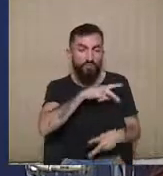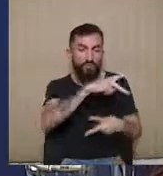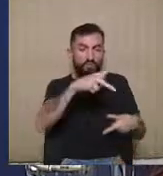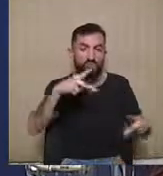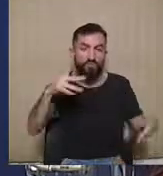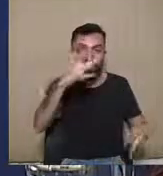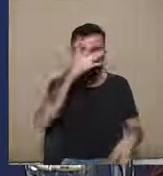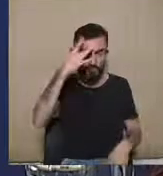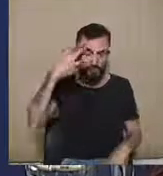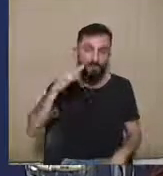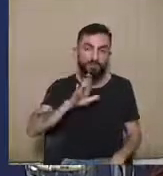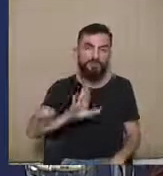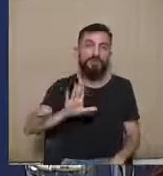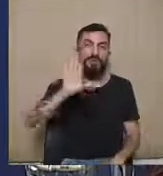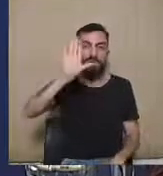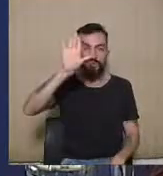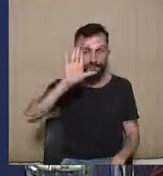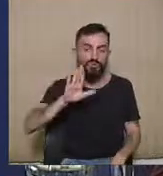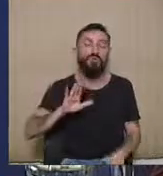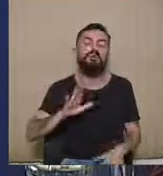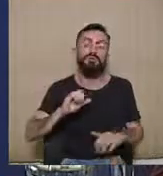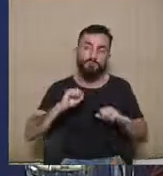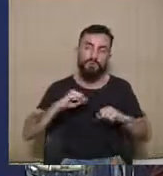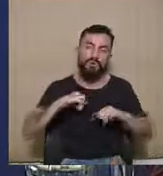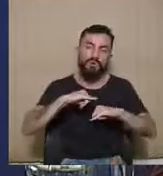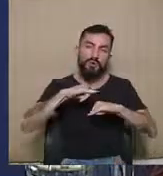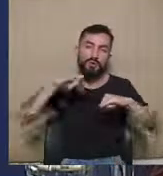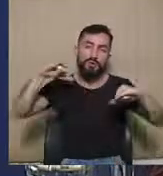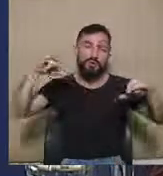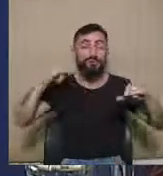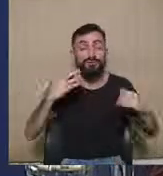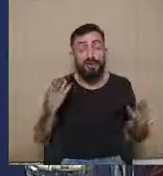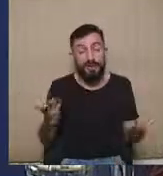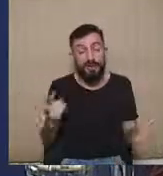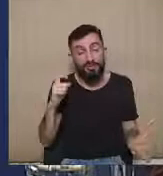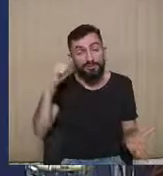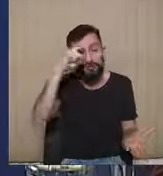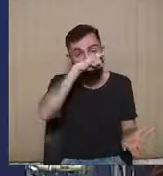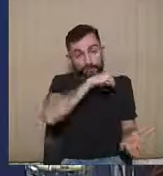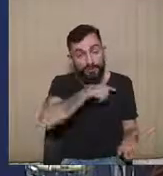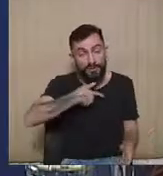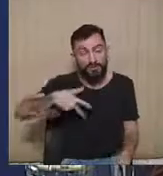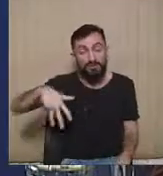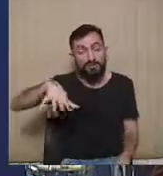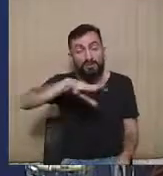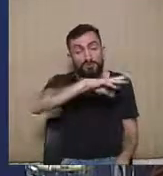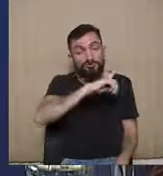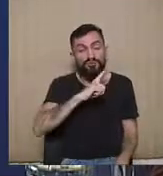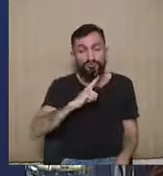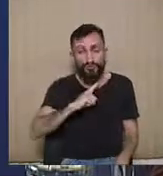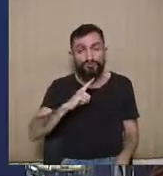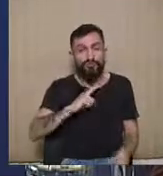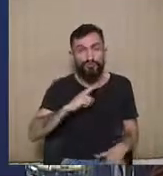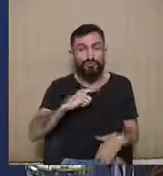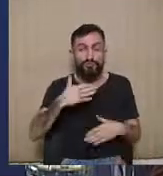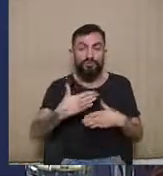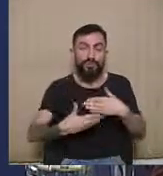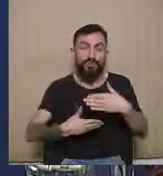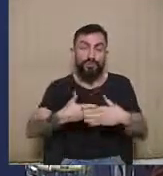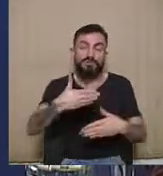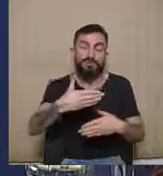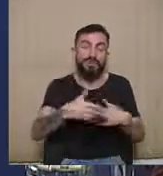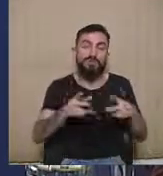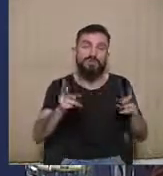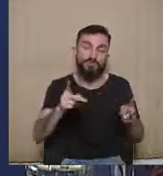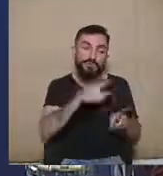imprensa. Então são todas essas dificuldades que nós temos aí também nesse contexto que foi